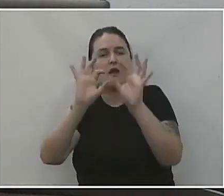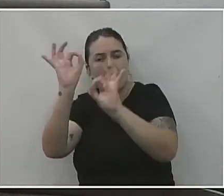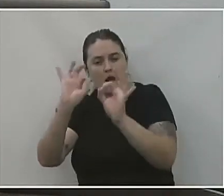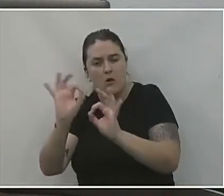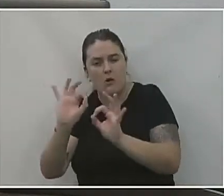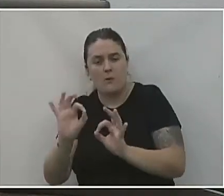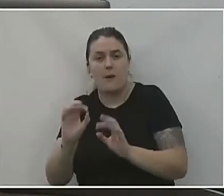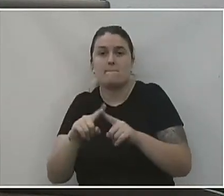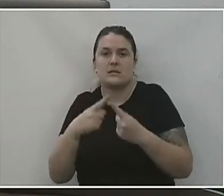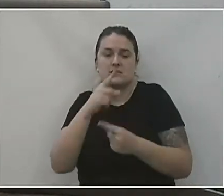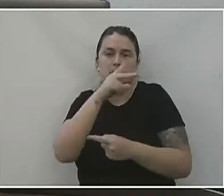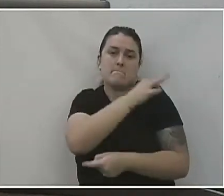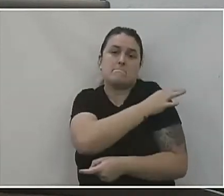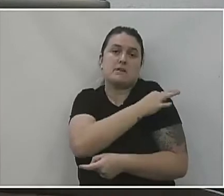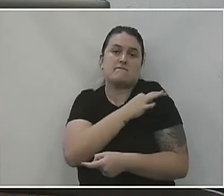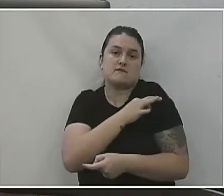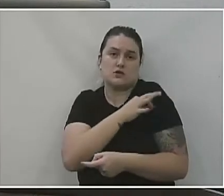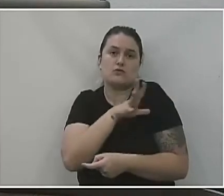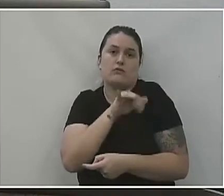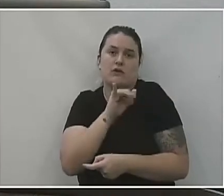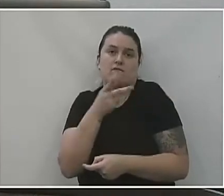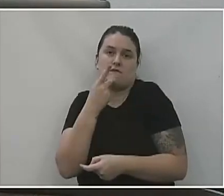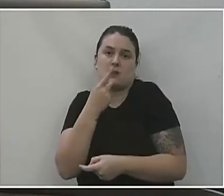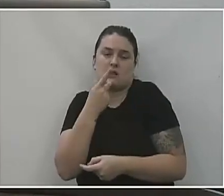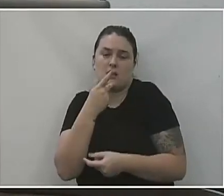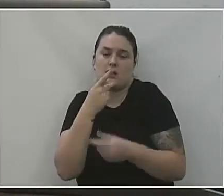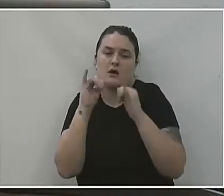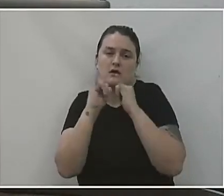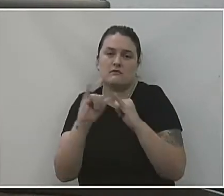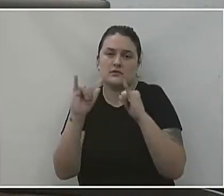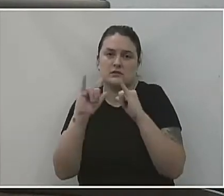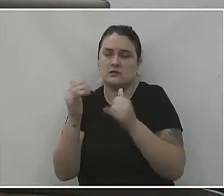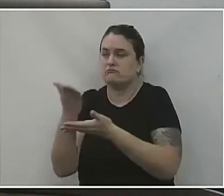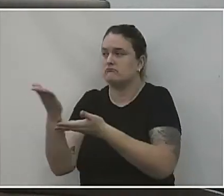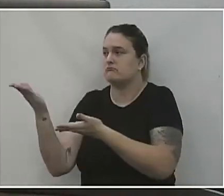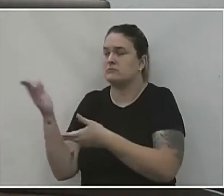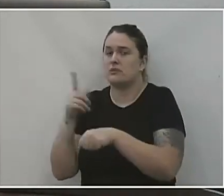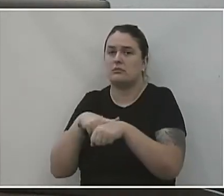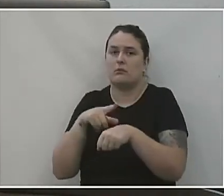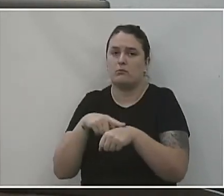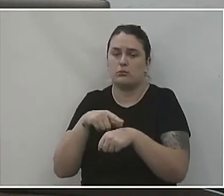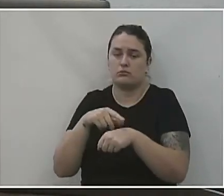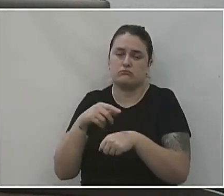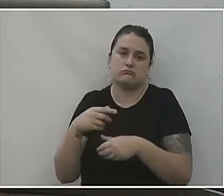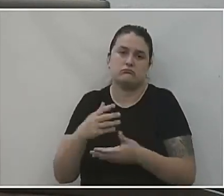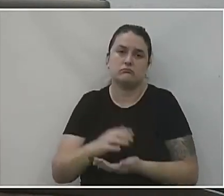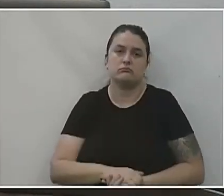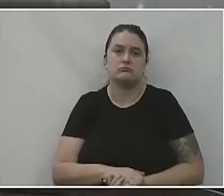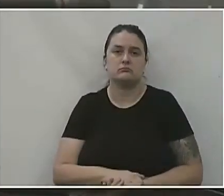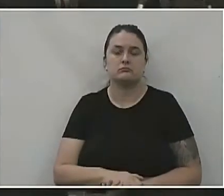aí eu deixo a cargo do prefeito, que é o presidente CISVALE, para comunicar aos senhores no momento oportuno.